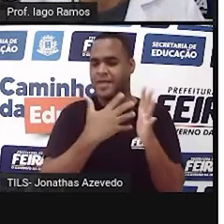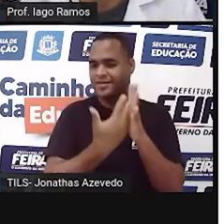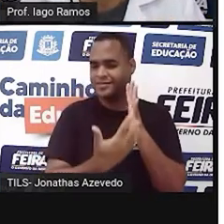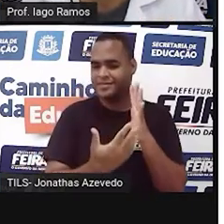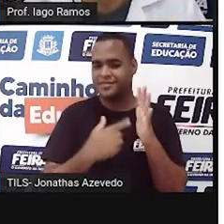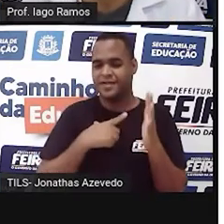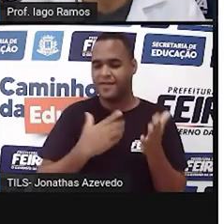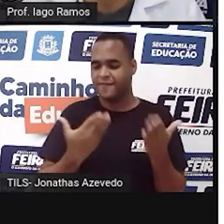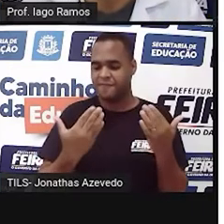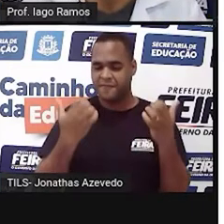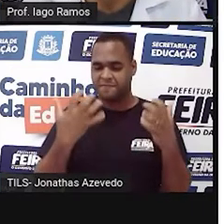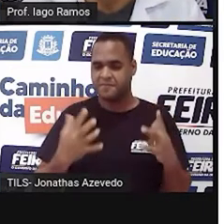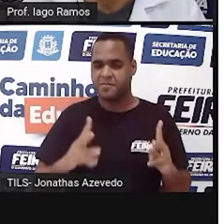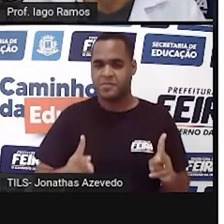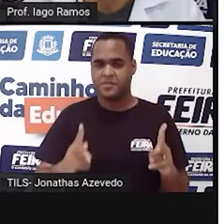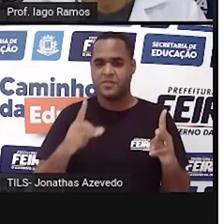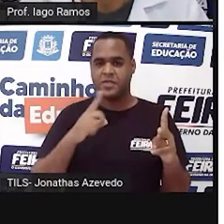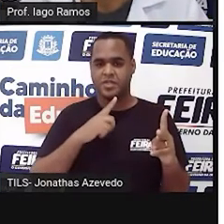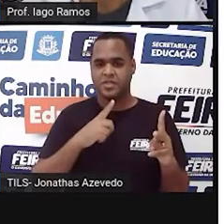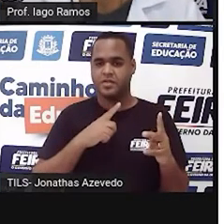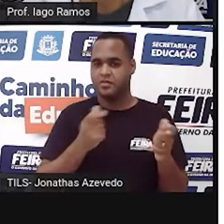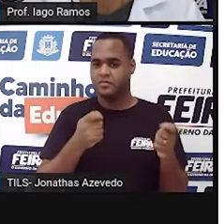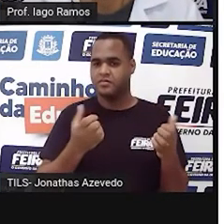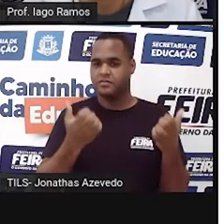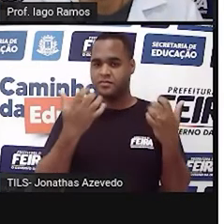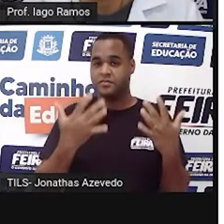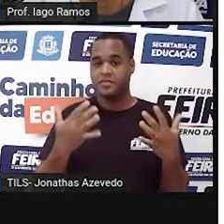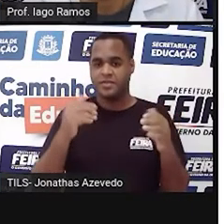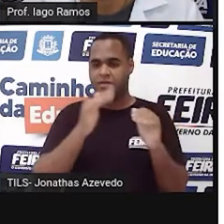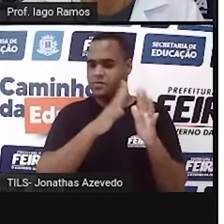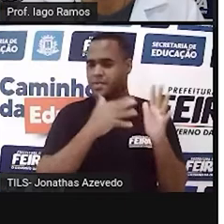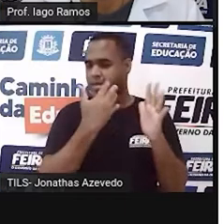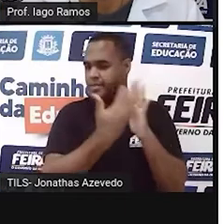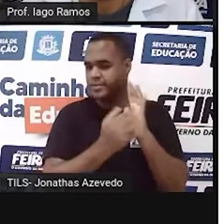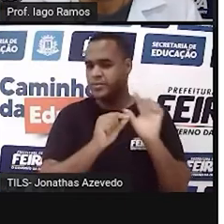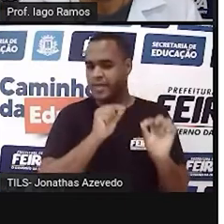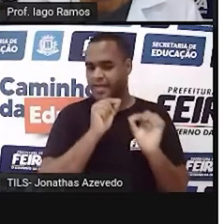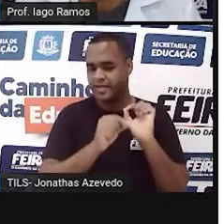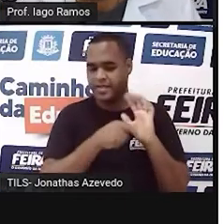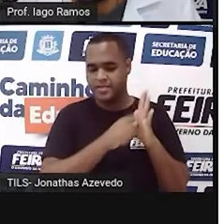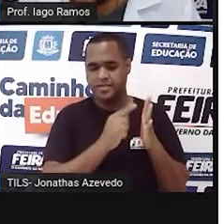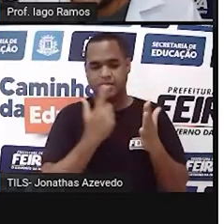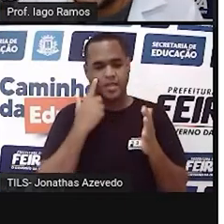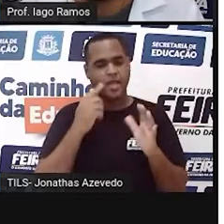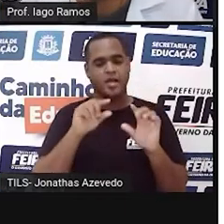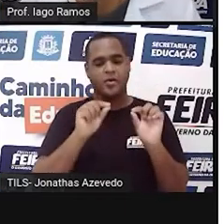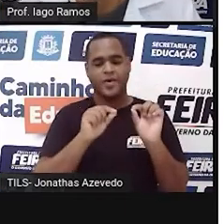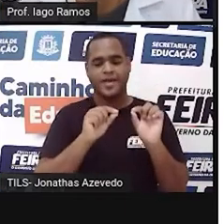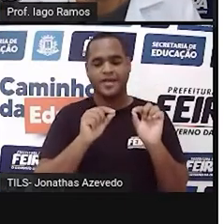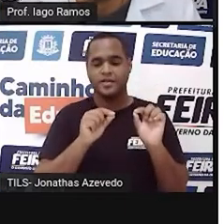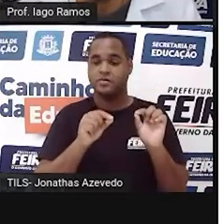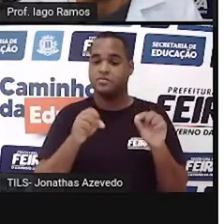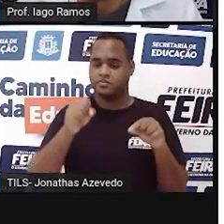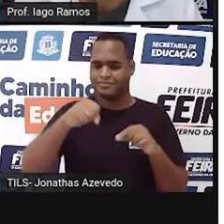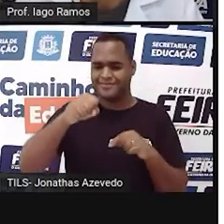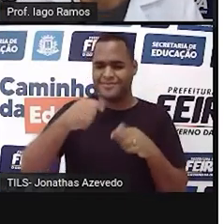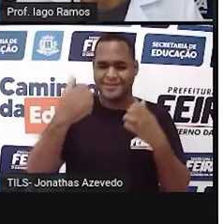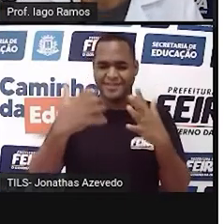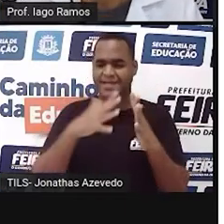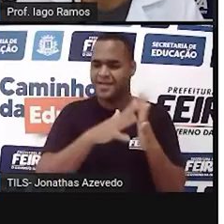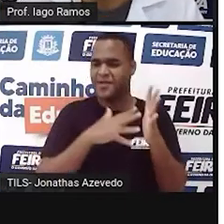vamos continuar. Olha só a tabela que a gente viu na aula anterior. Pois é, a mesma tabela.